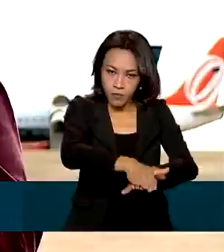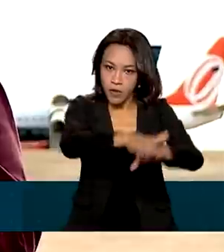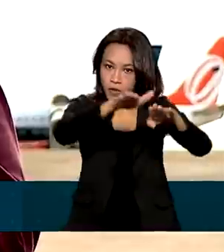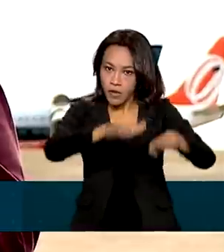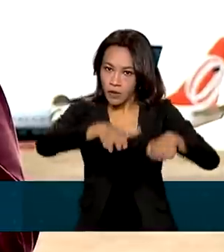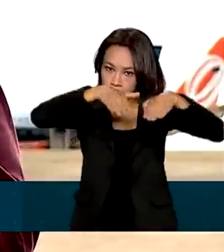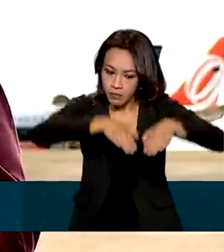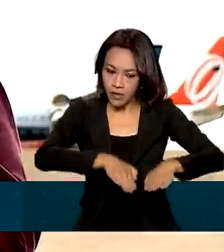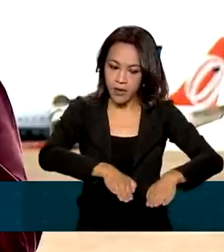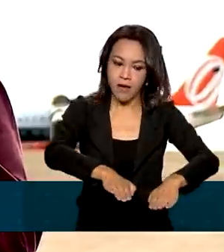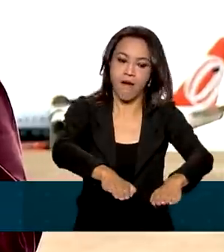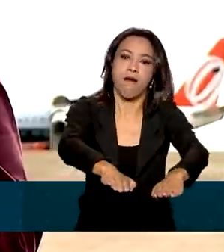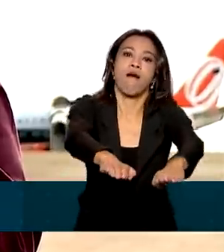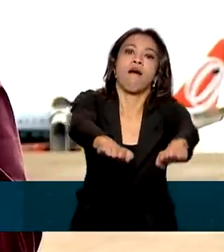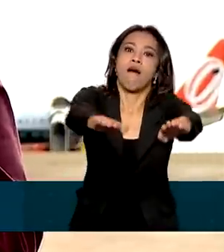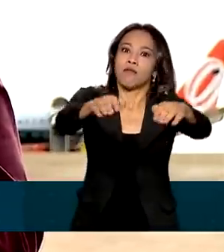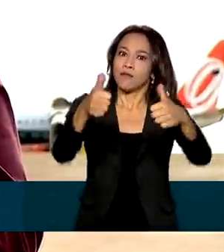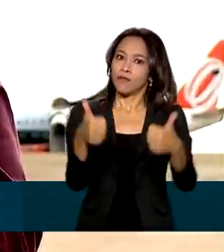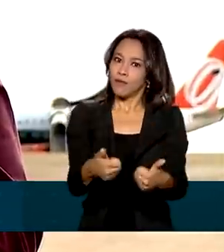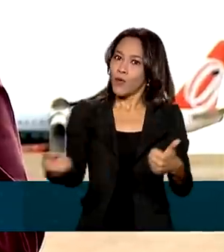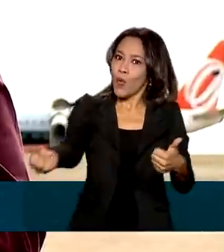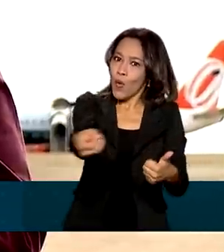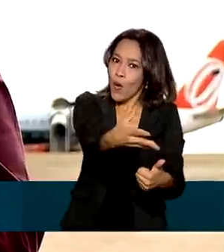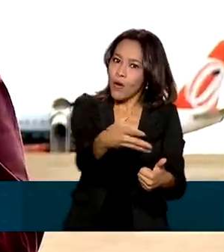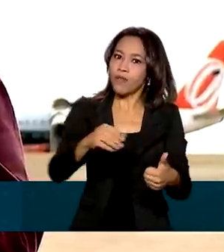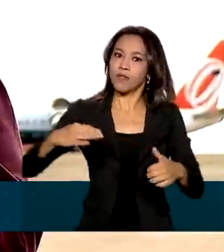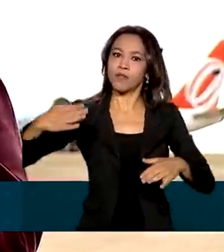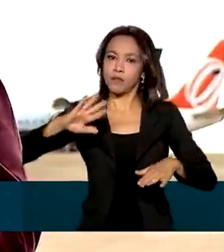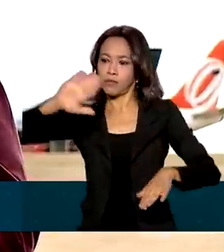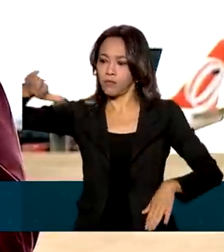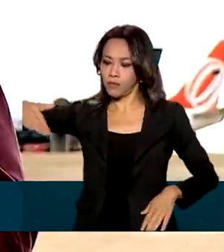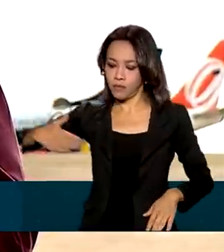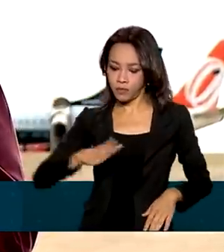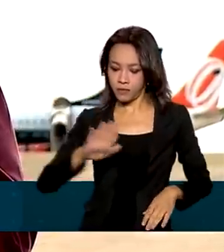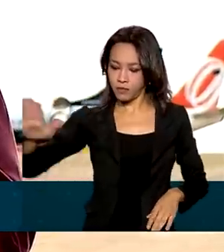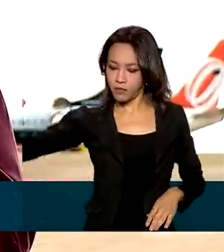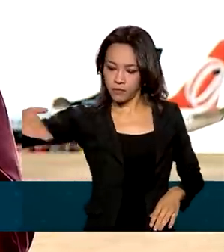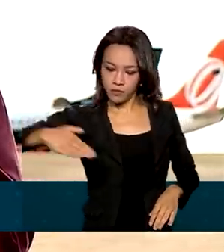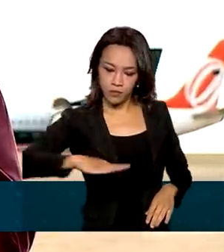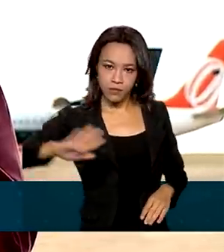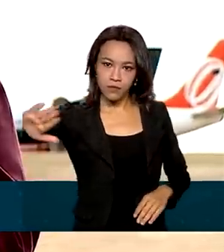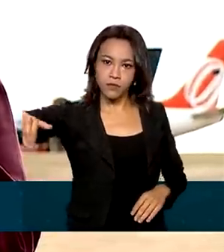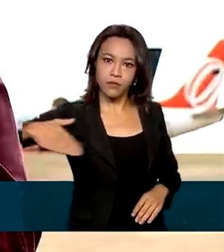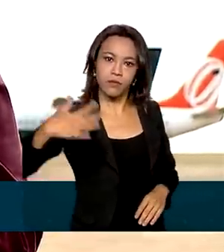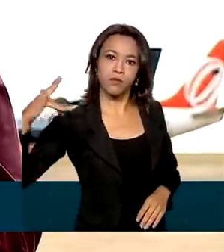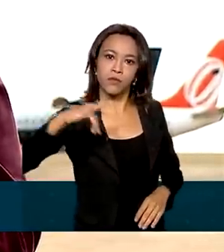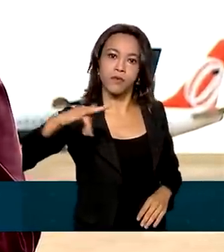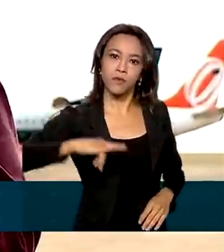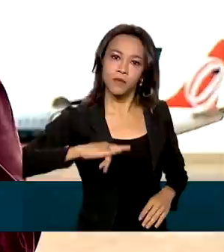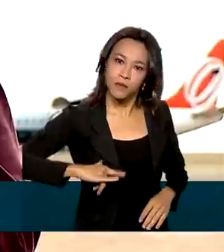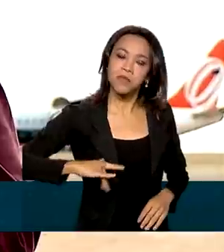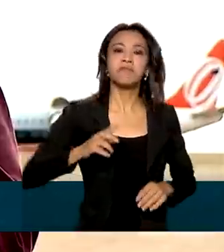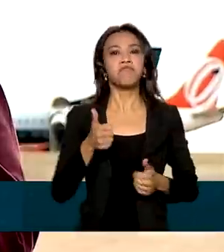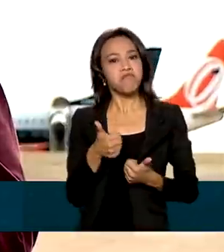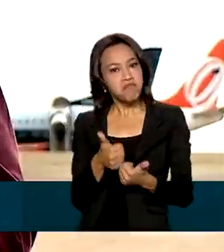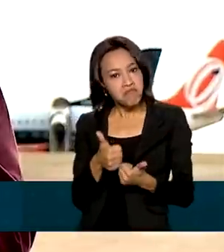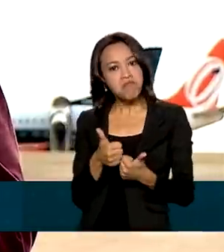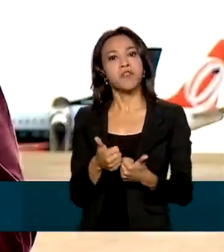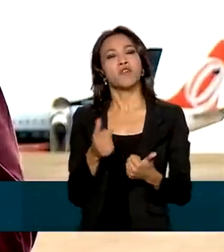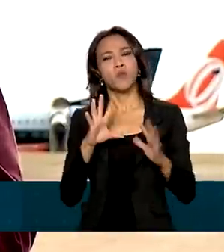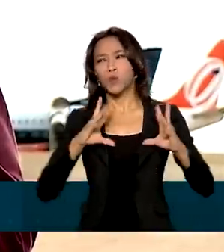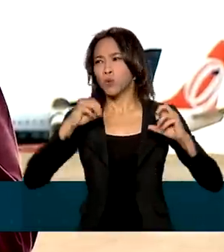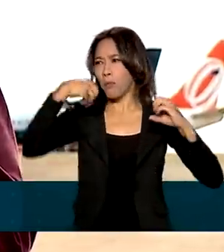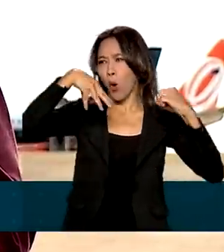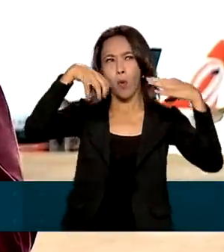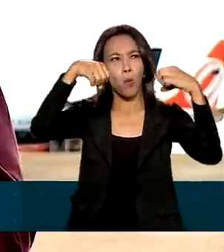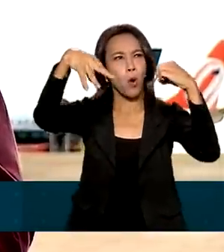o pátio de aeronaves também ganhou novas vagas e toda a iluminação foi modernizada. O presidente também irá